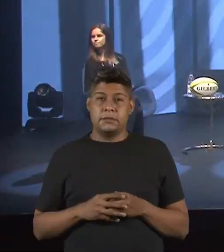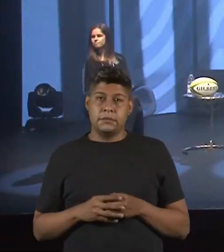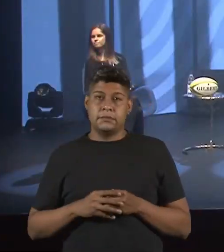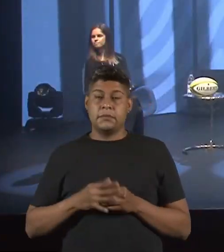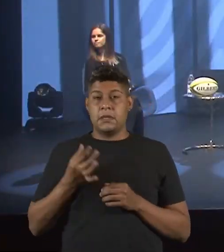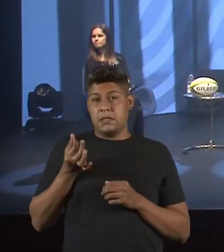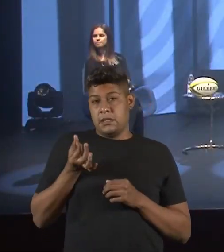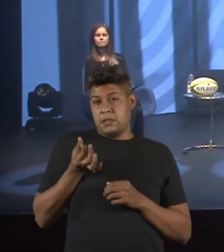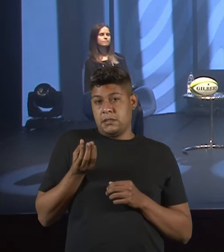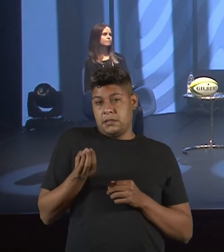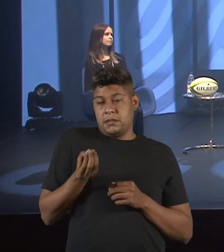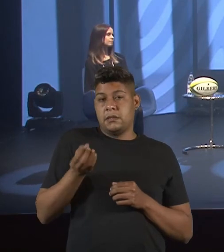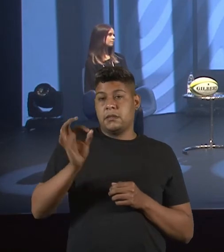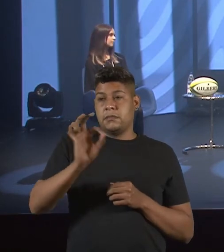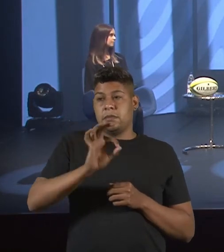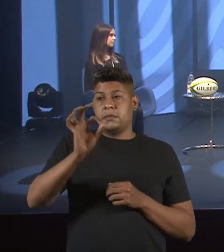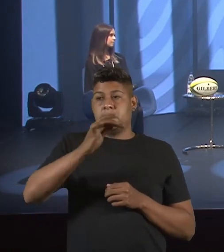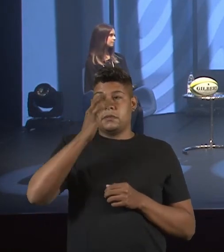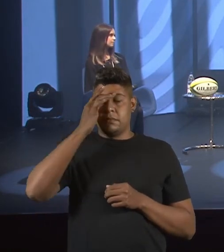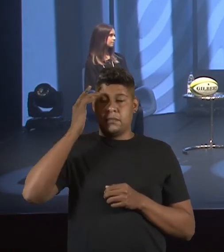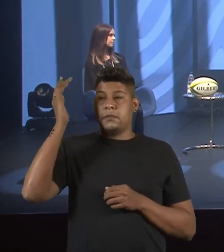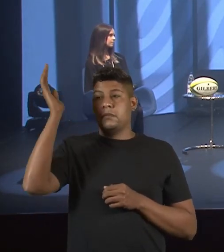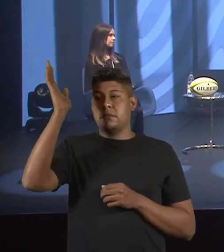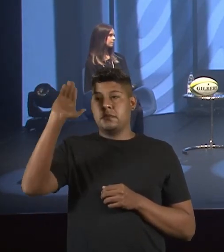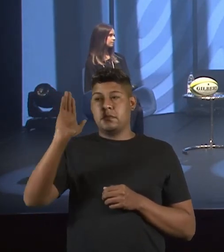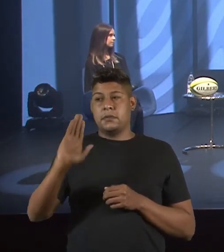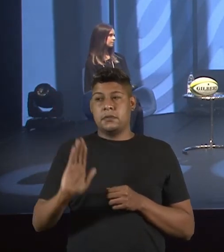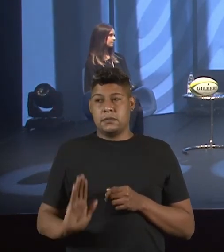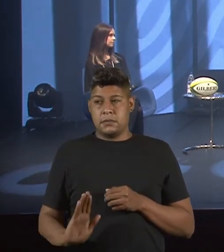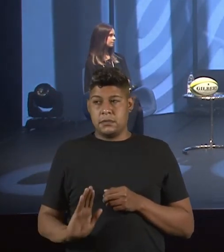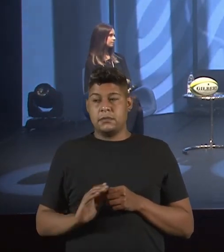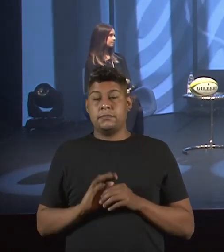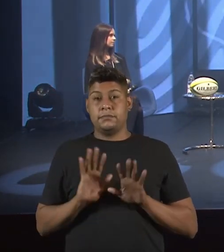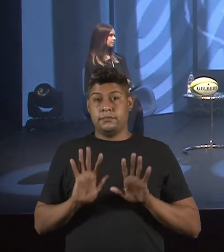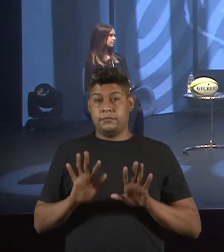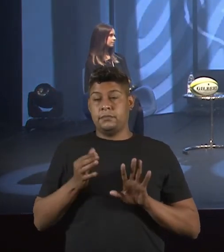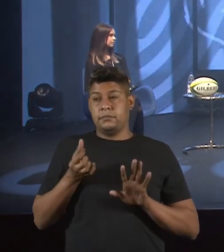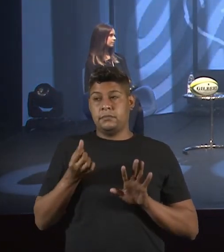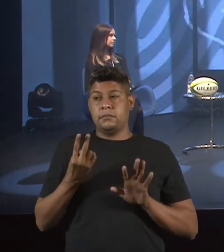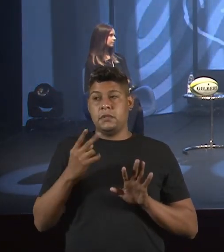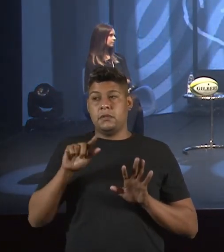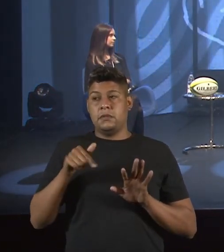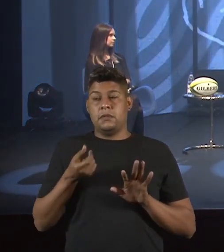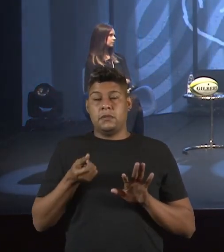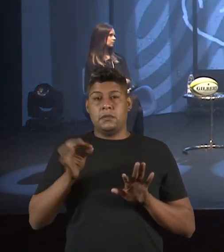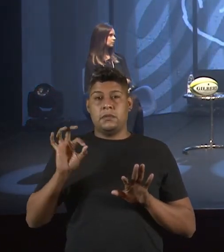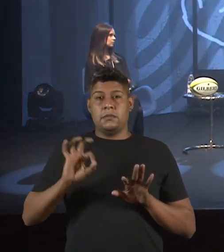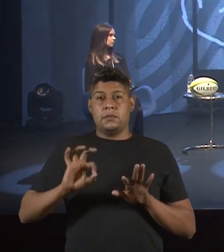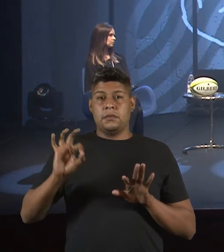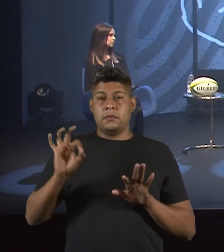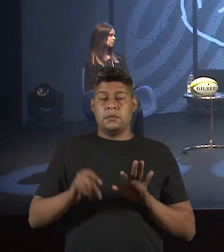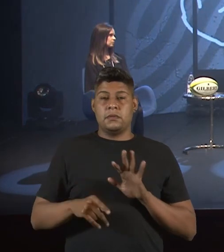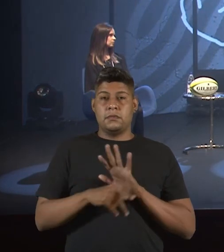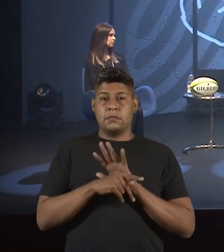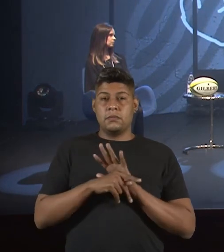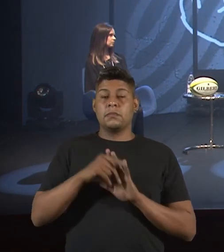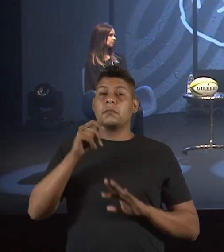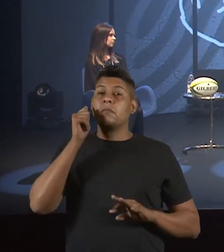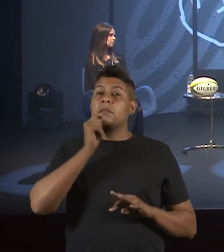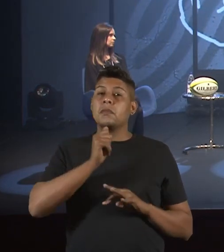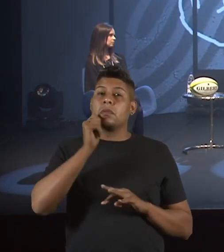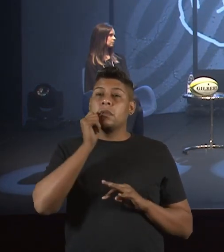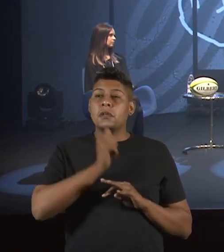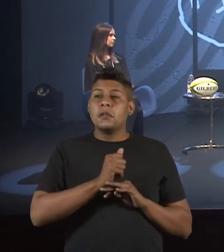60% da população brasileira e 62,6% das mulheres